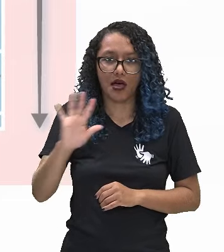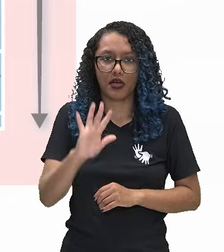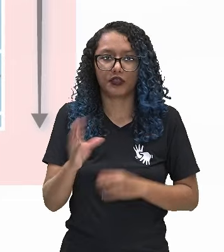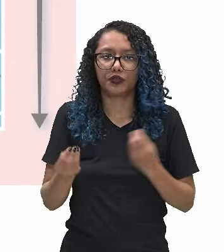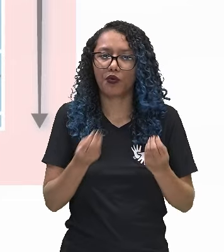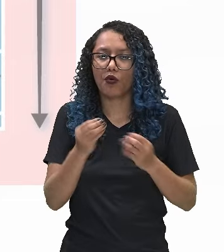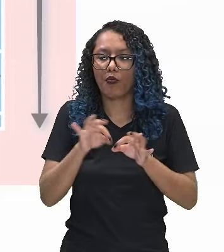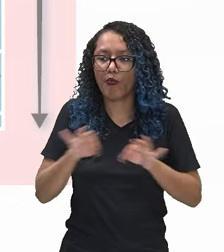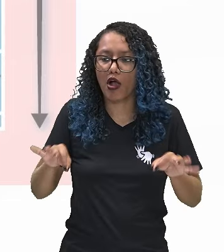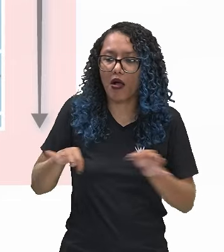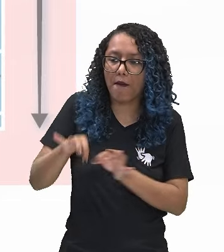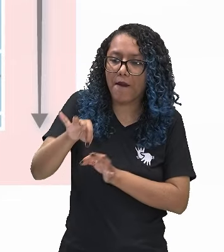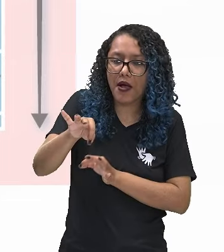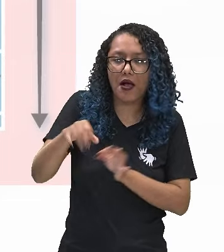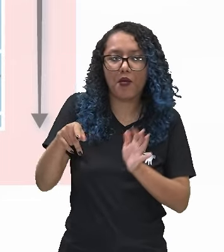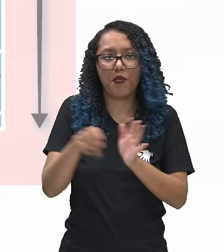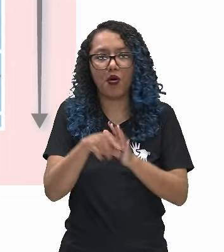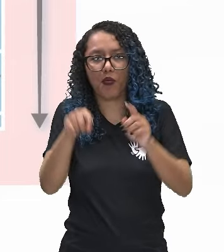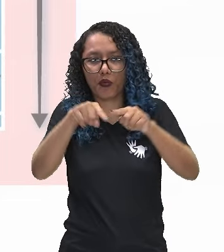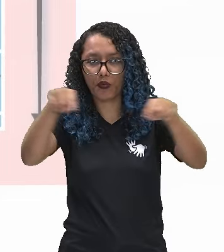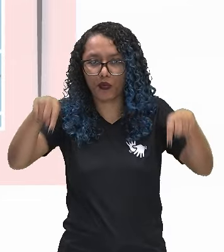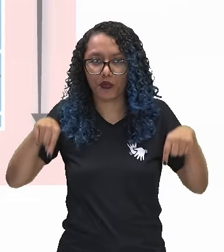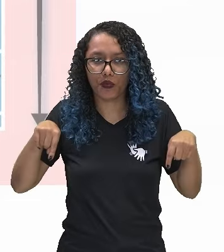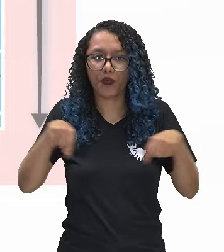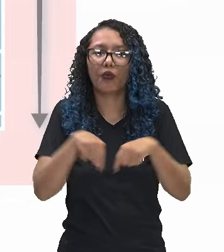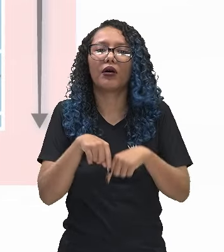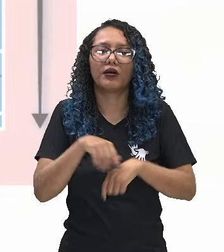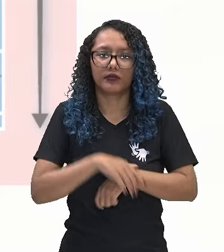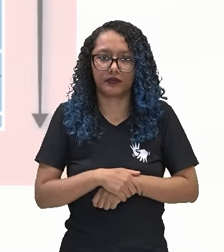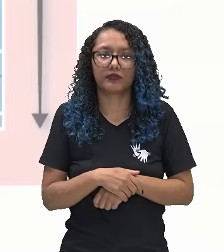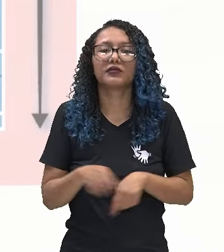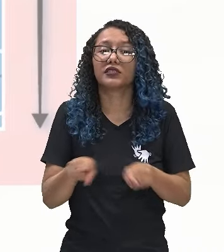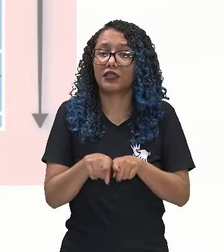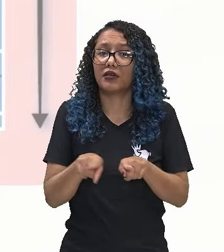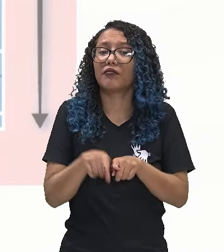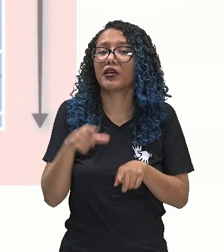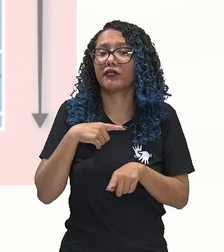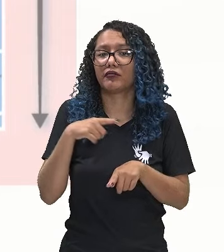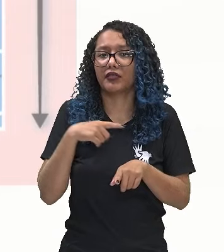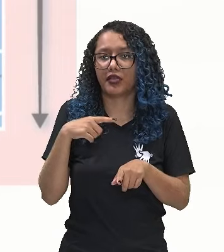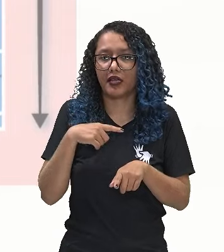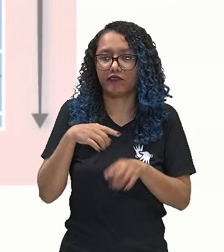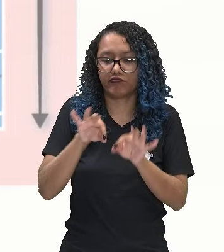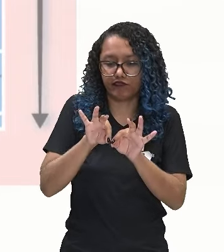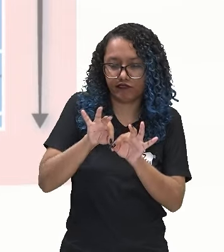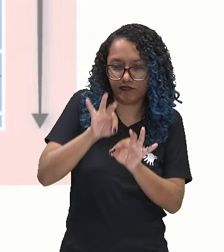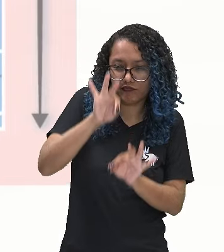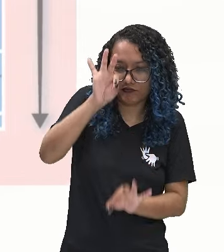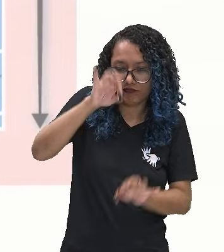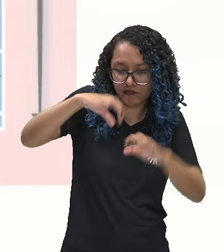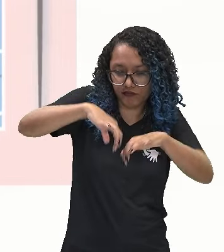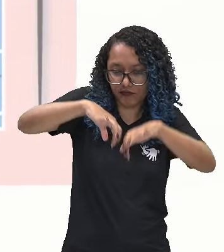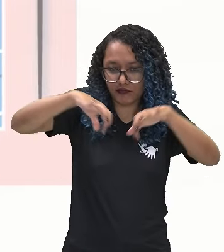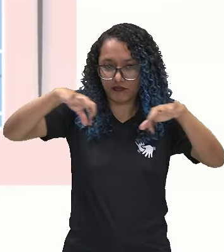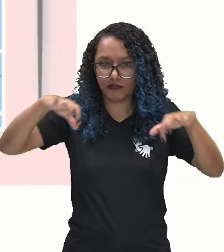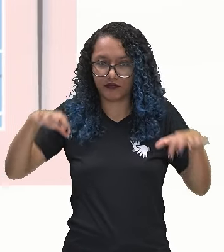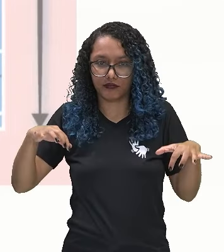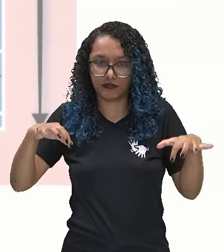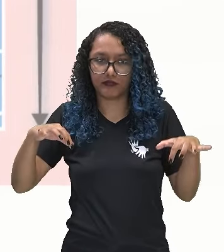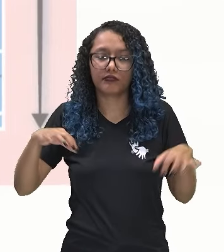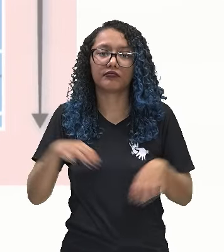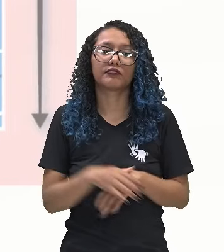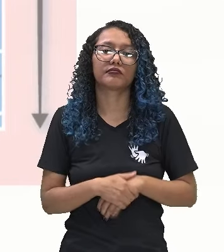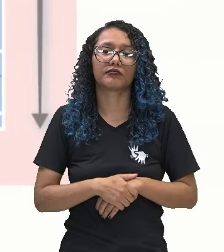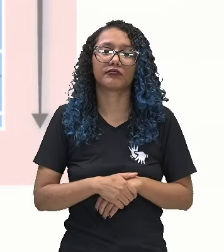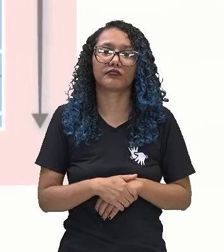quadra de futsal. É dividida também por uma linha central, o tamanho dela varia